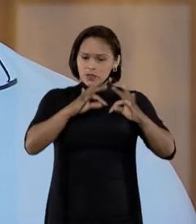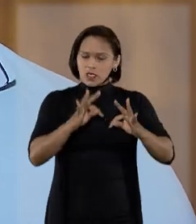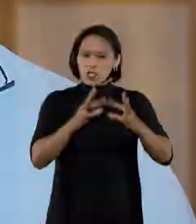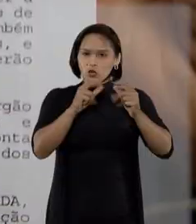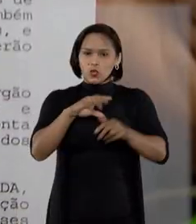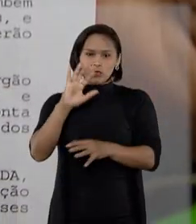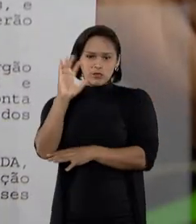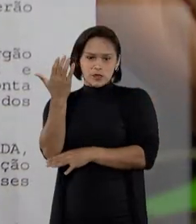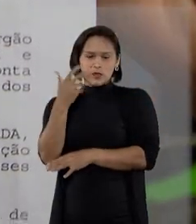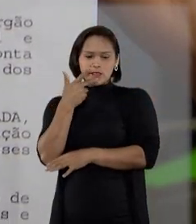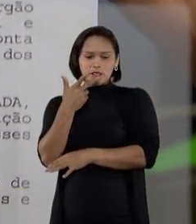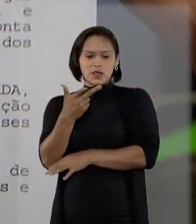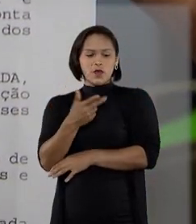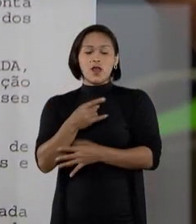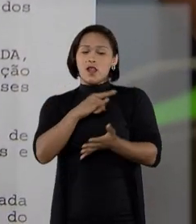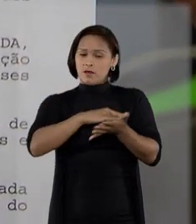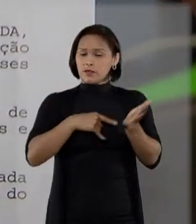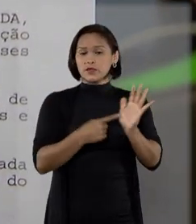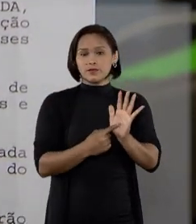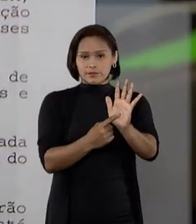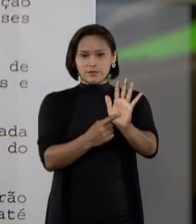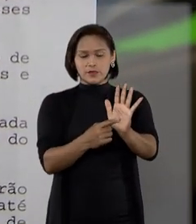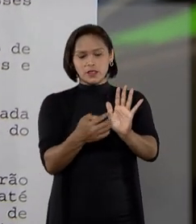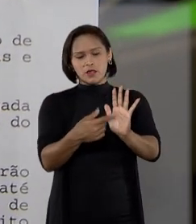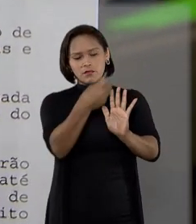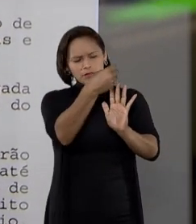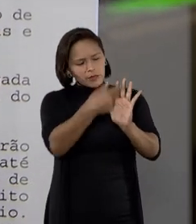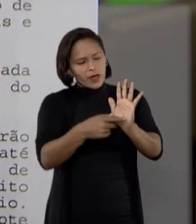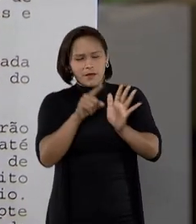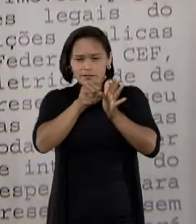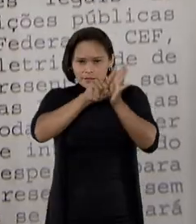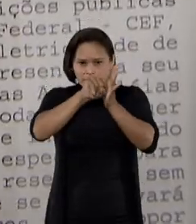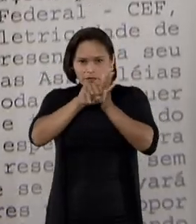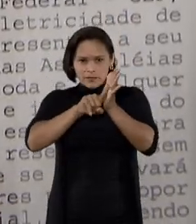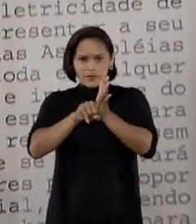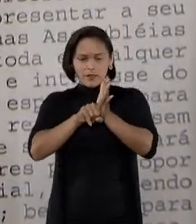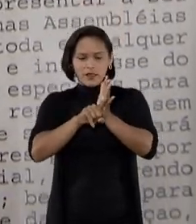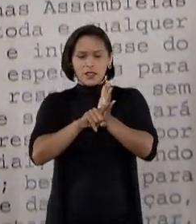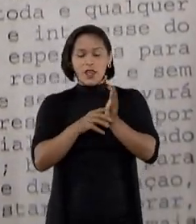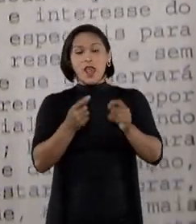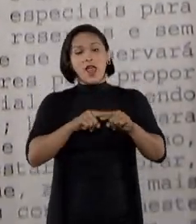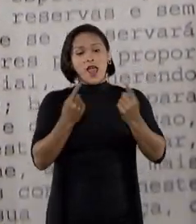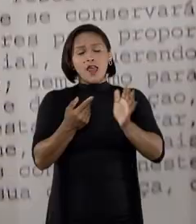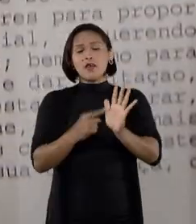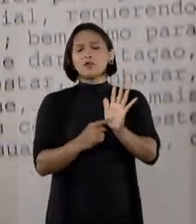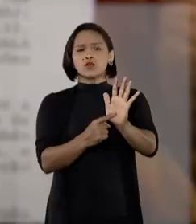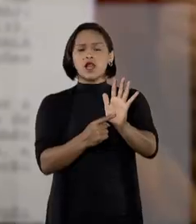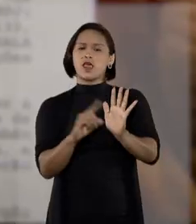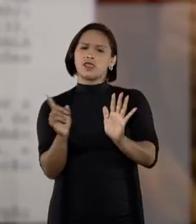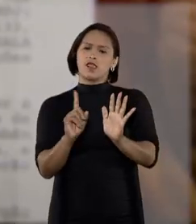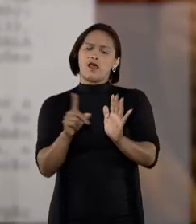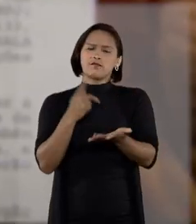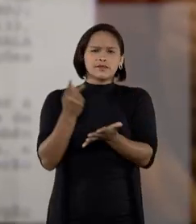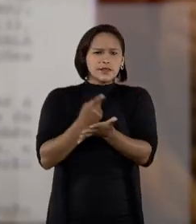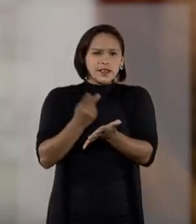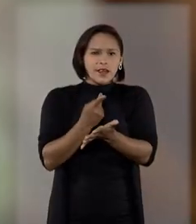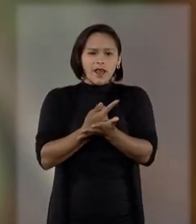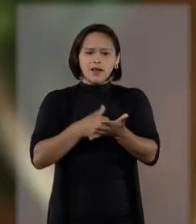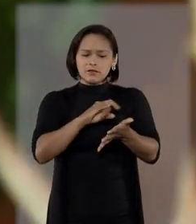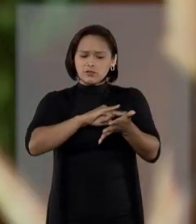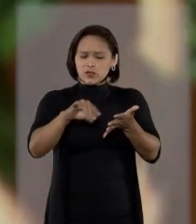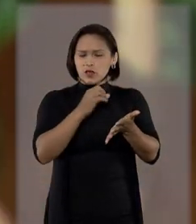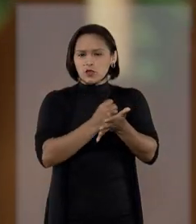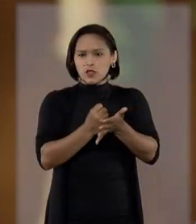ocorrido. Ela pediu a documentação para mim, para dar uma olhada. Aí quando eu mostrei para ela, ela falou, não, mas aqui tem coisa errada aqui.